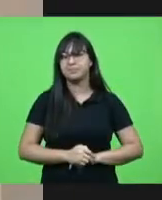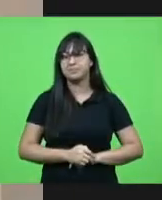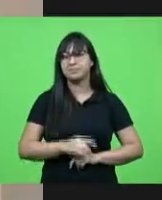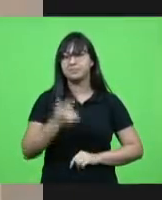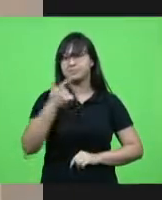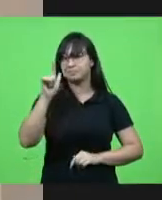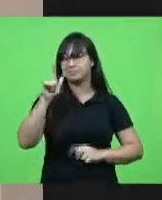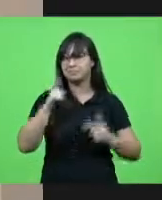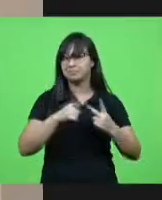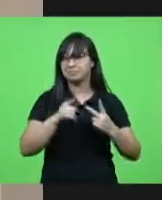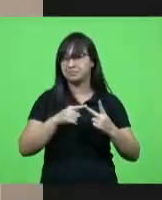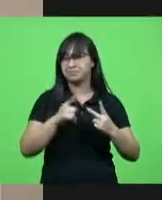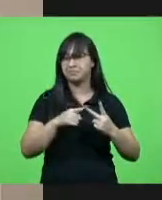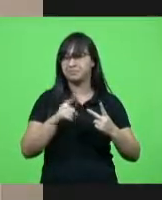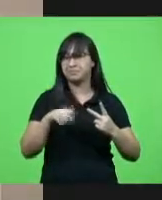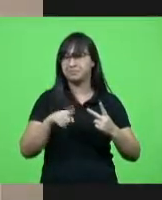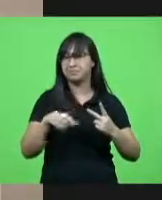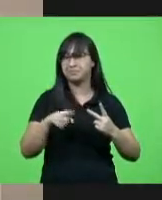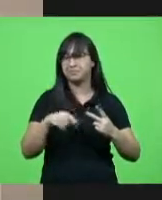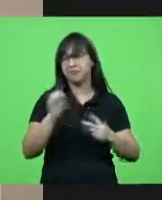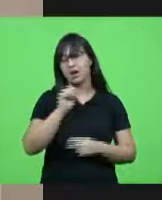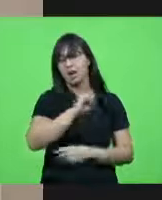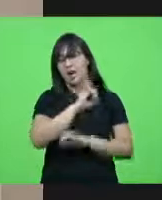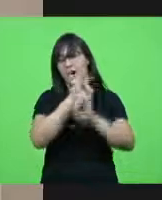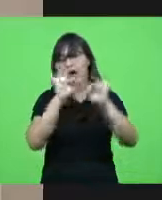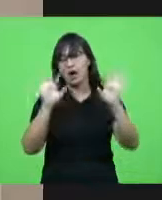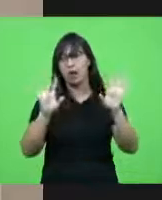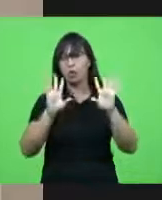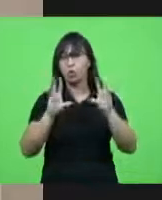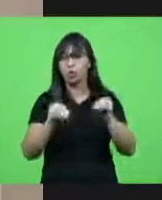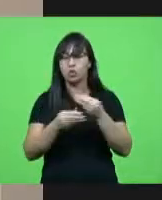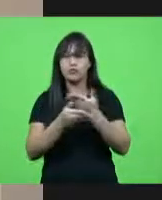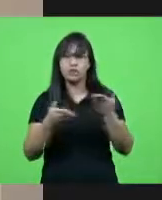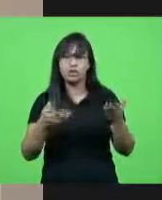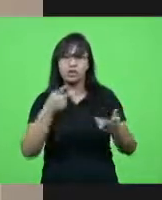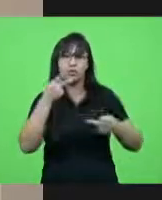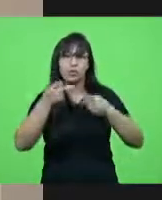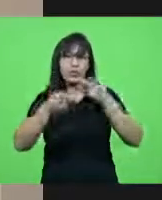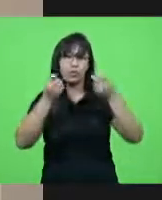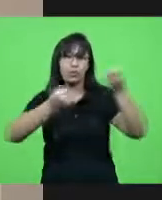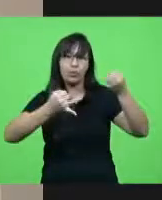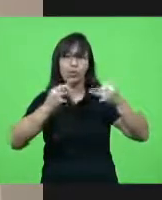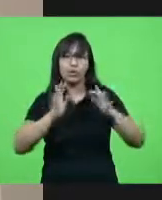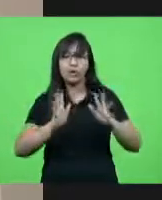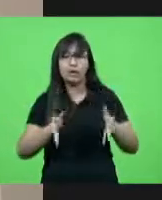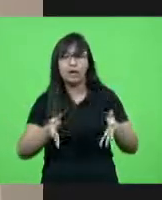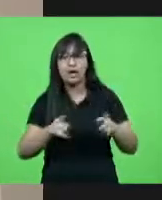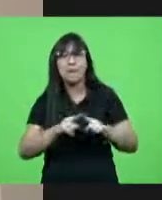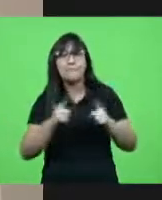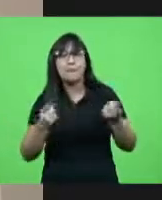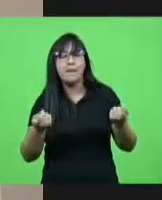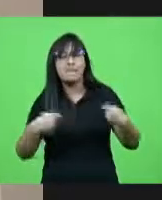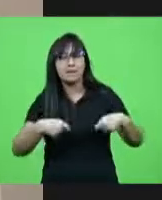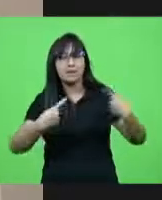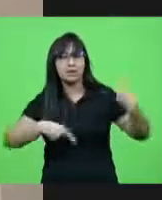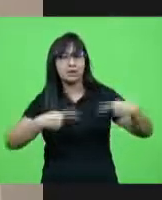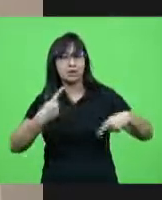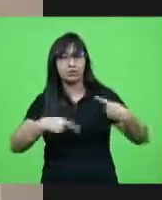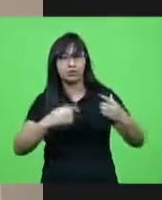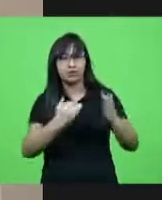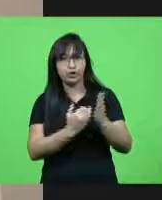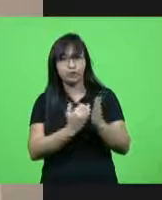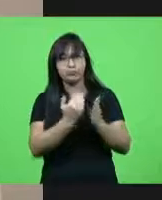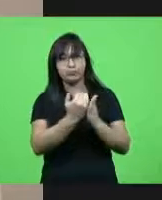e que obviamente todos os colegas também já falaram mas eu acho que a gente precisa discutir cada vez mais